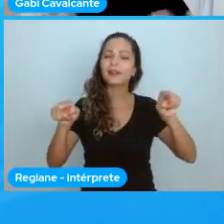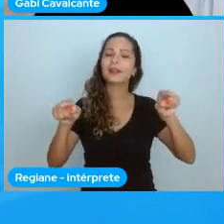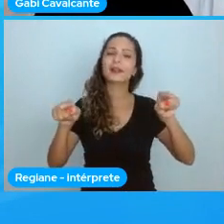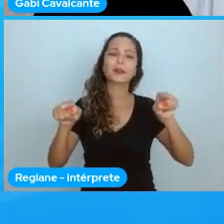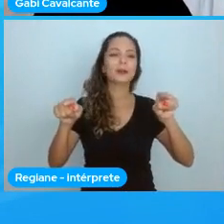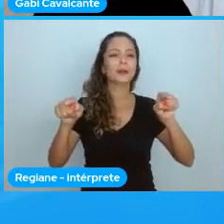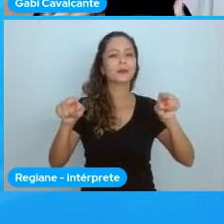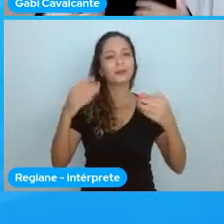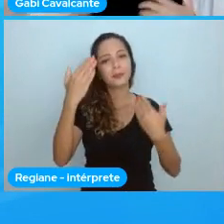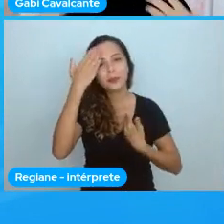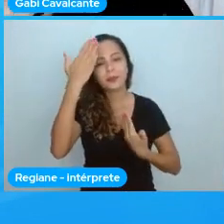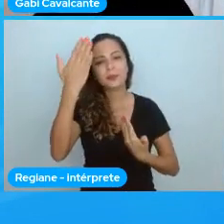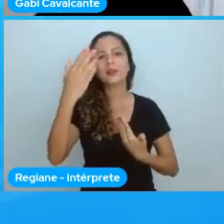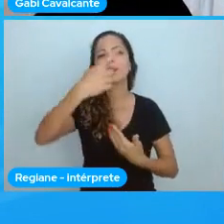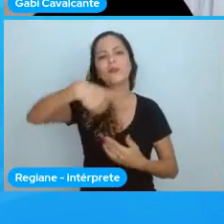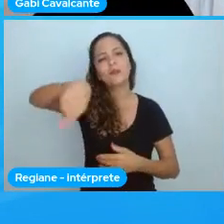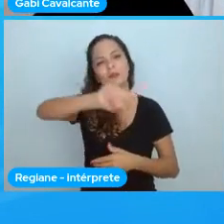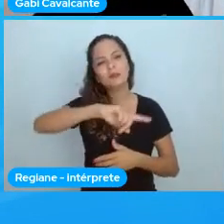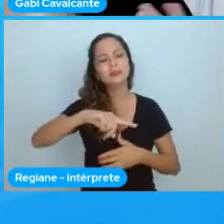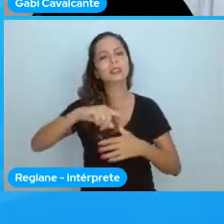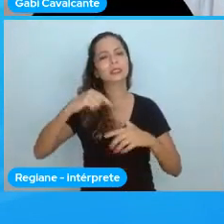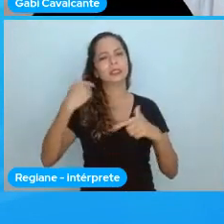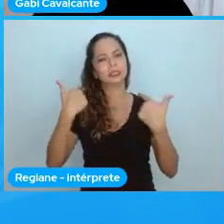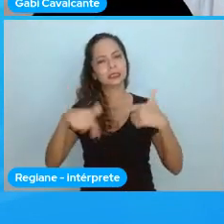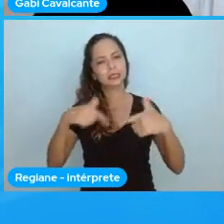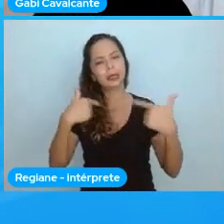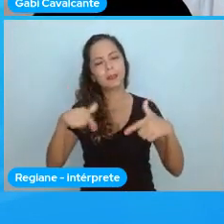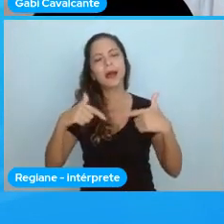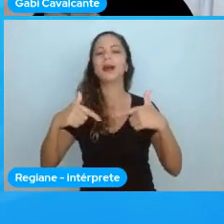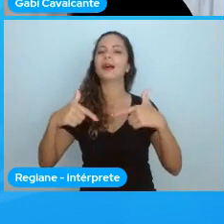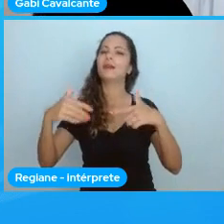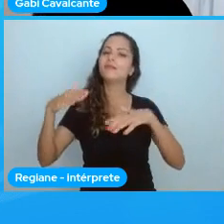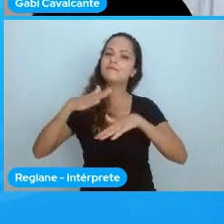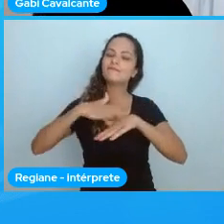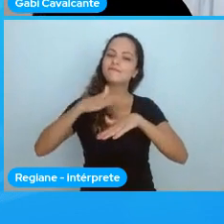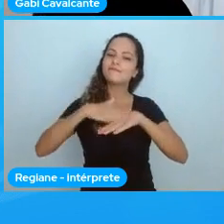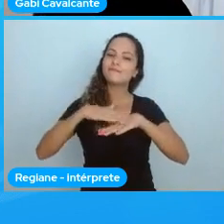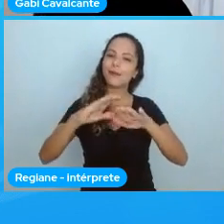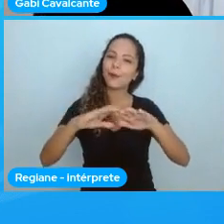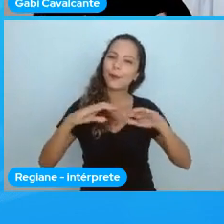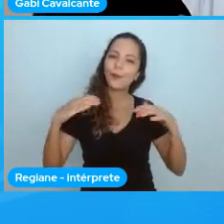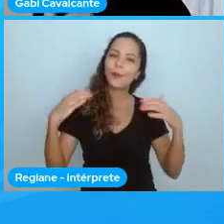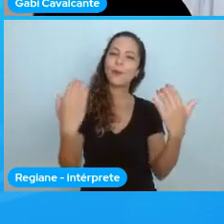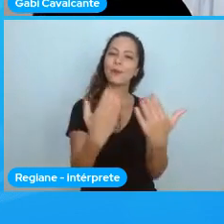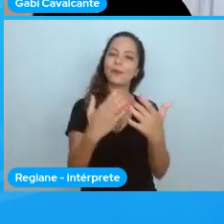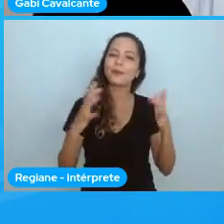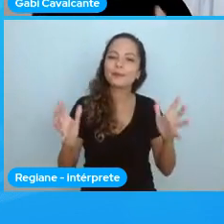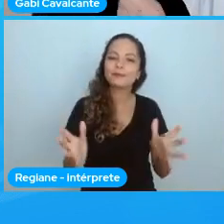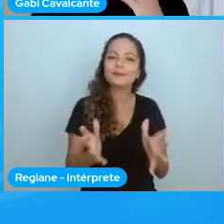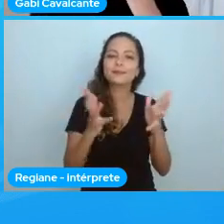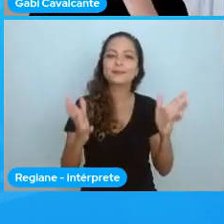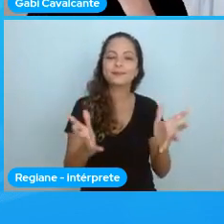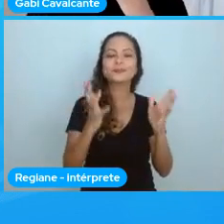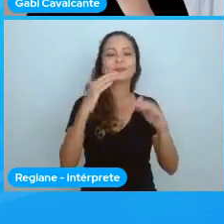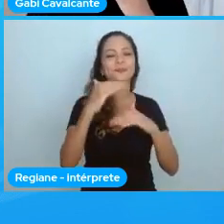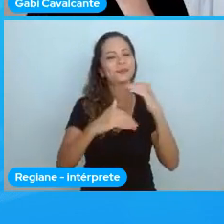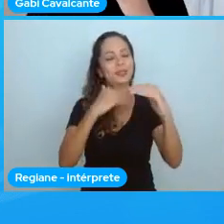sabe? Parar. Por continuar ativa na comunidade. Continuar fazendo a coisa acontecer. Isso. Isso é muito bom.